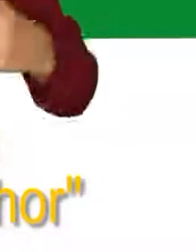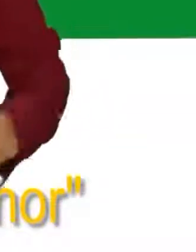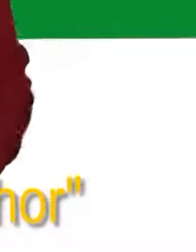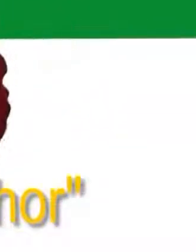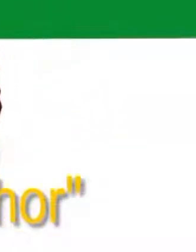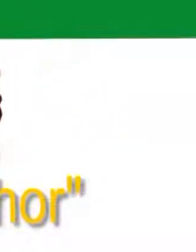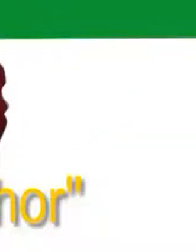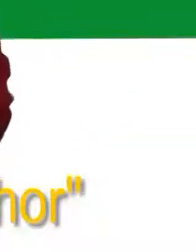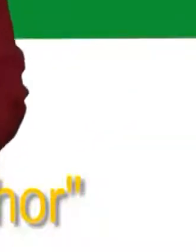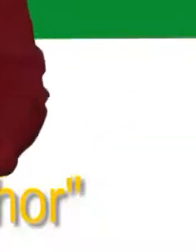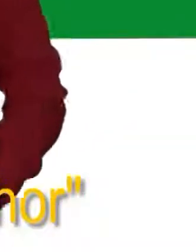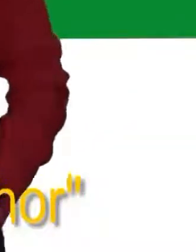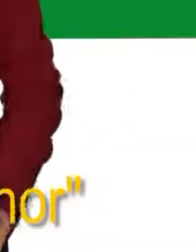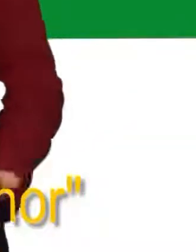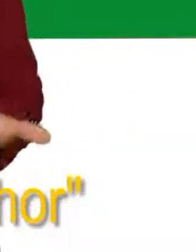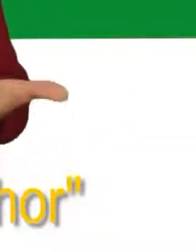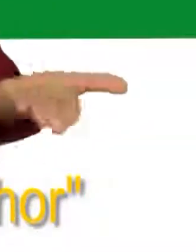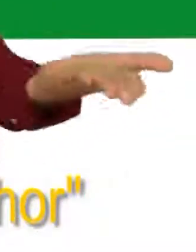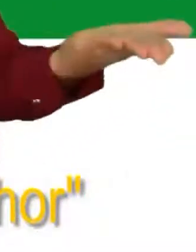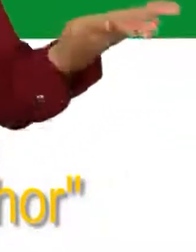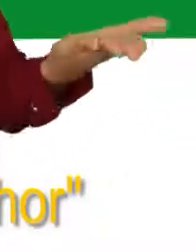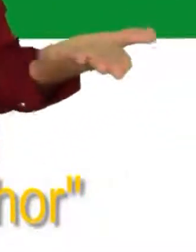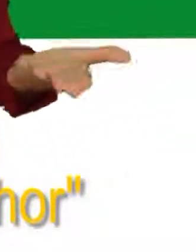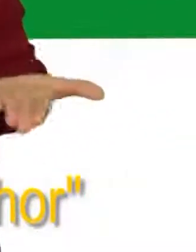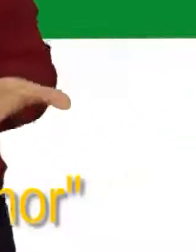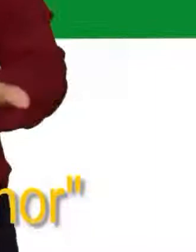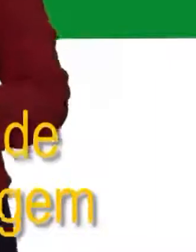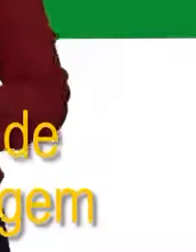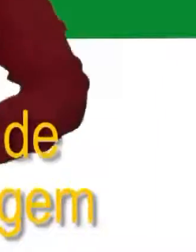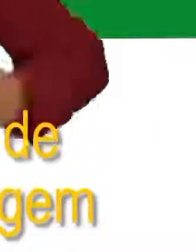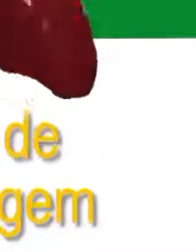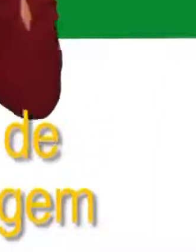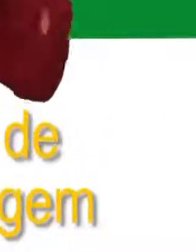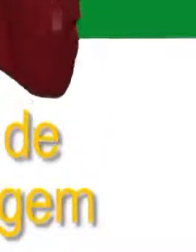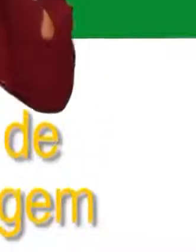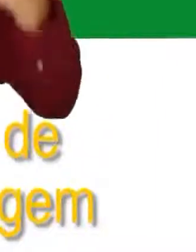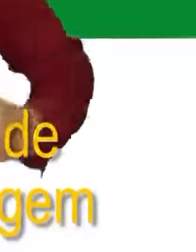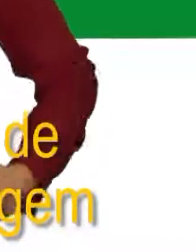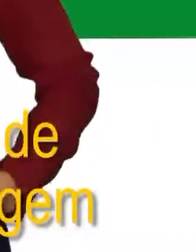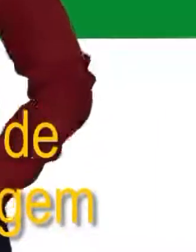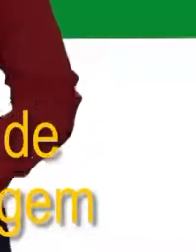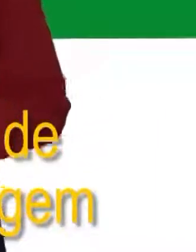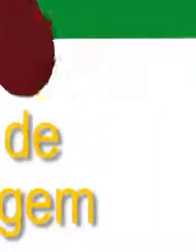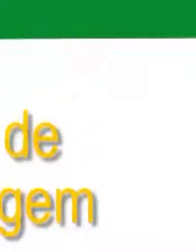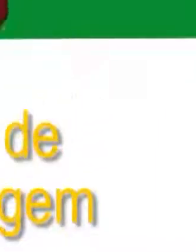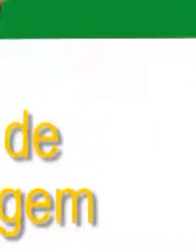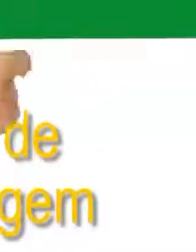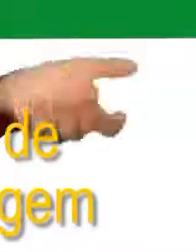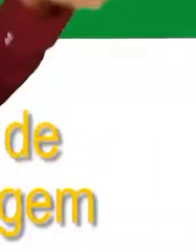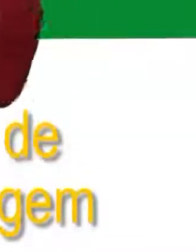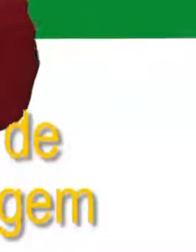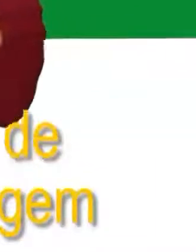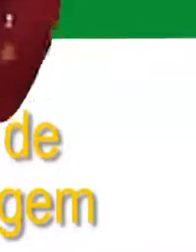também a morada do Senhor. Oh, brava gente,